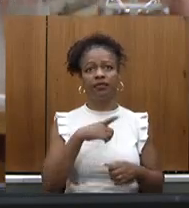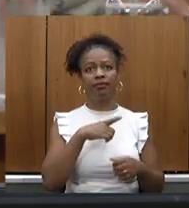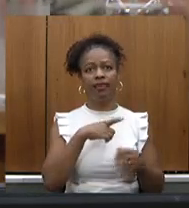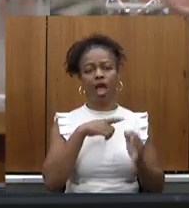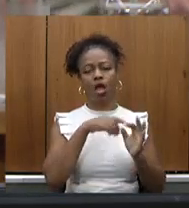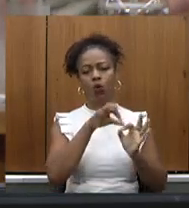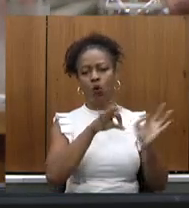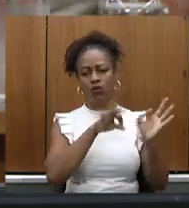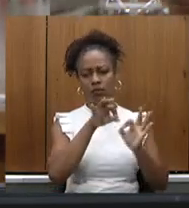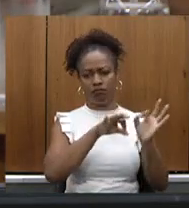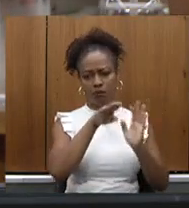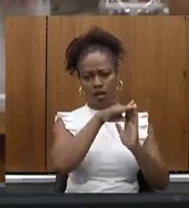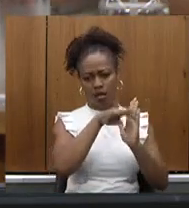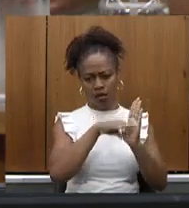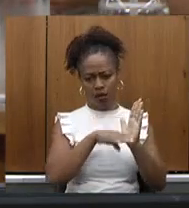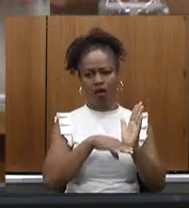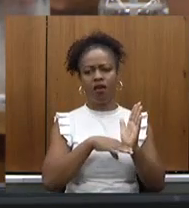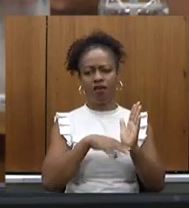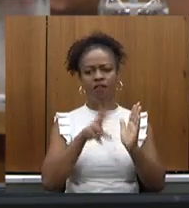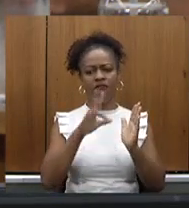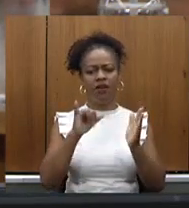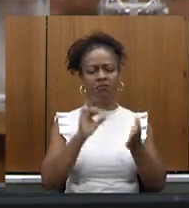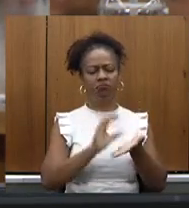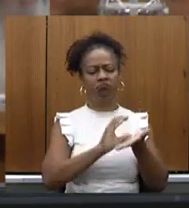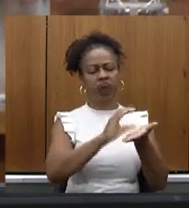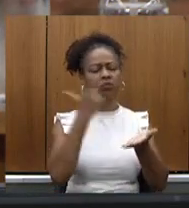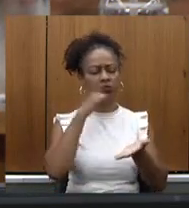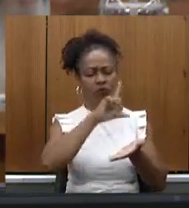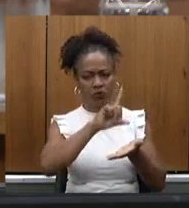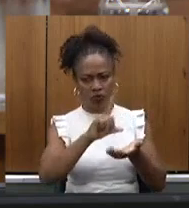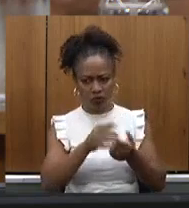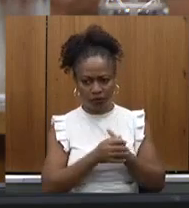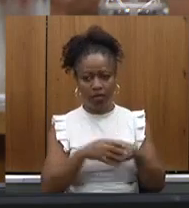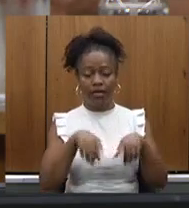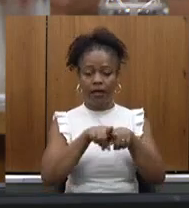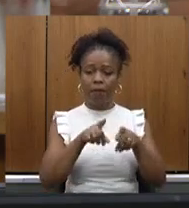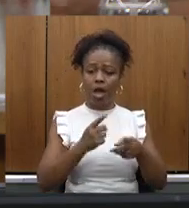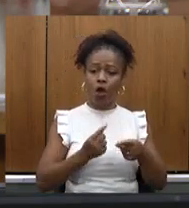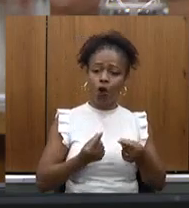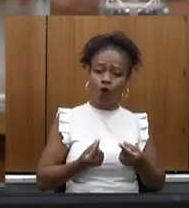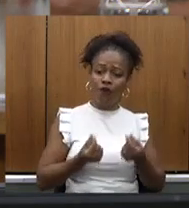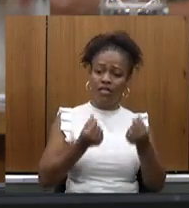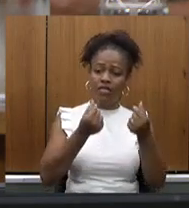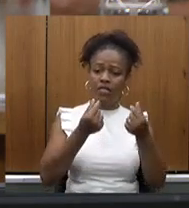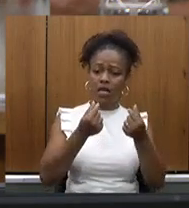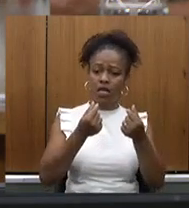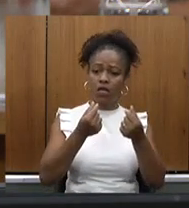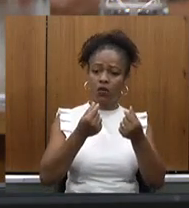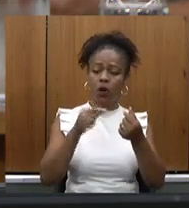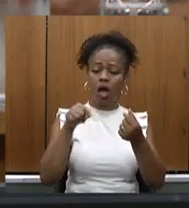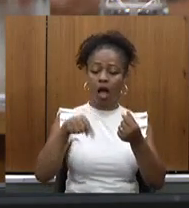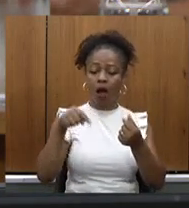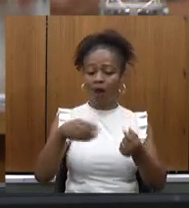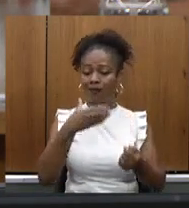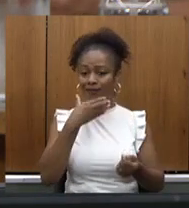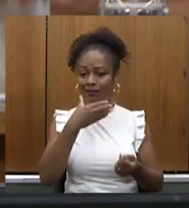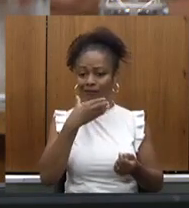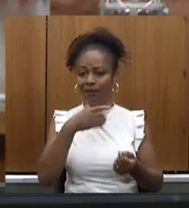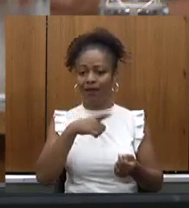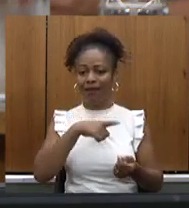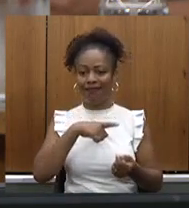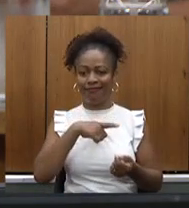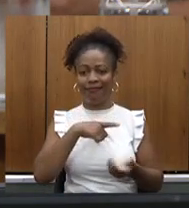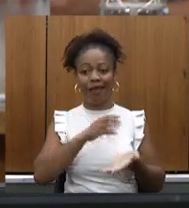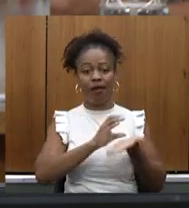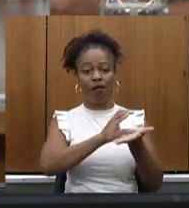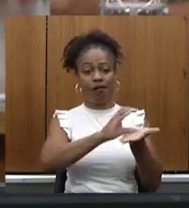vamos cumprir o mínimo constitucional e o financeiro também, com destaques agora em dezembro, que temos aí bastante recurso